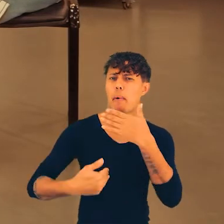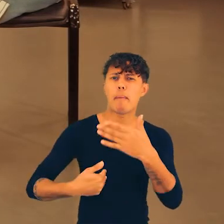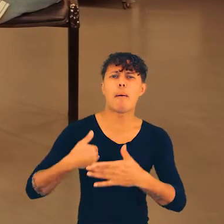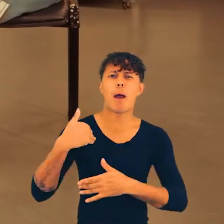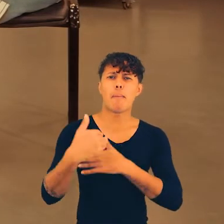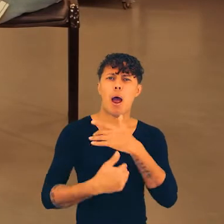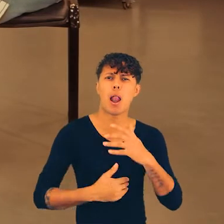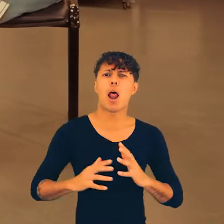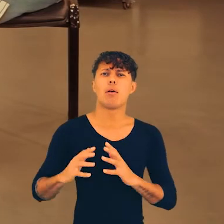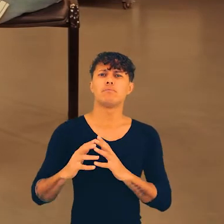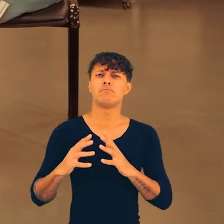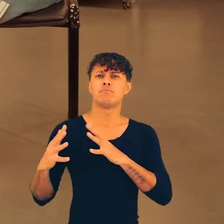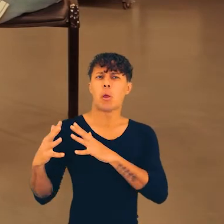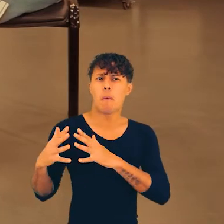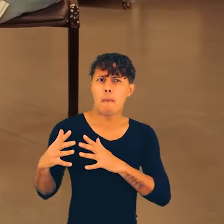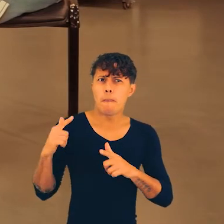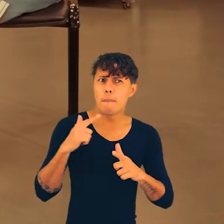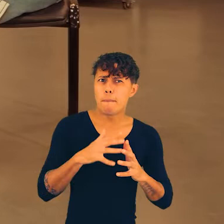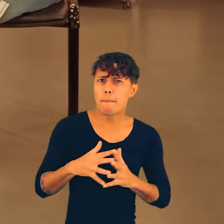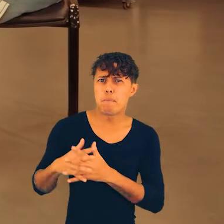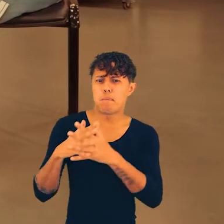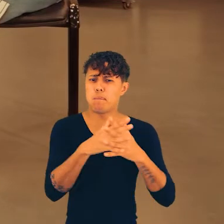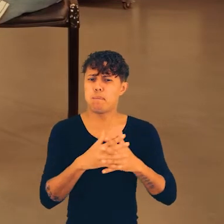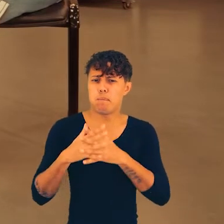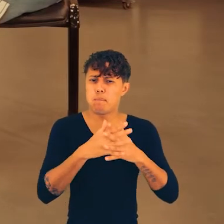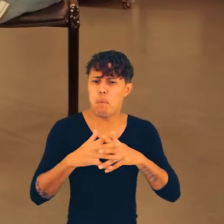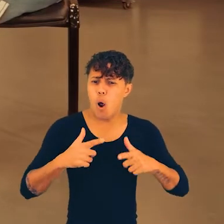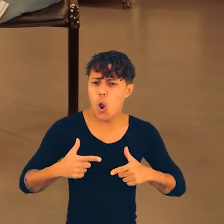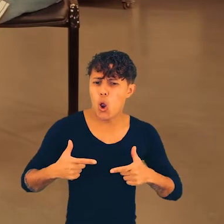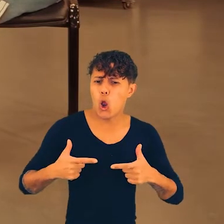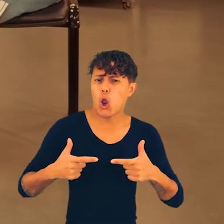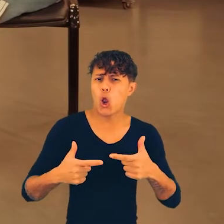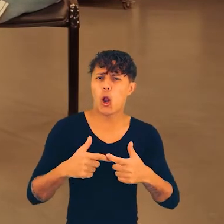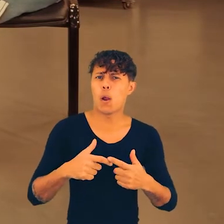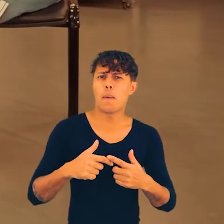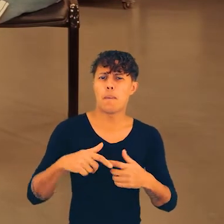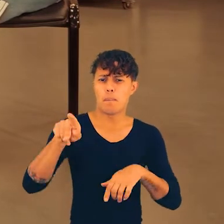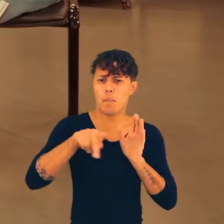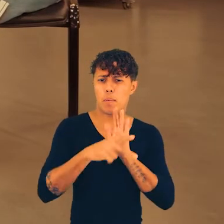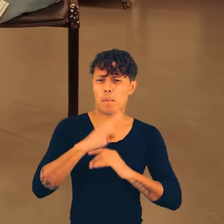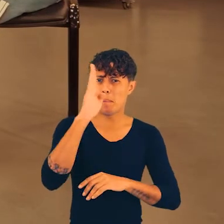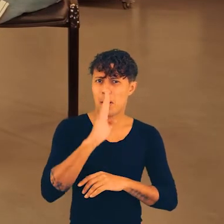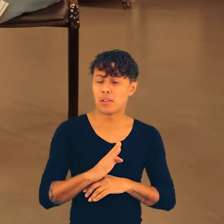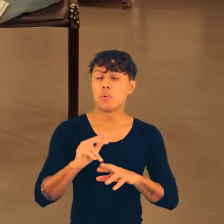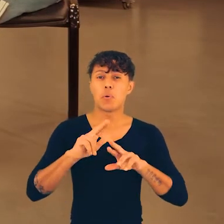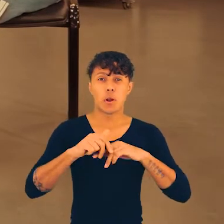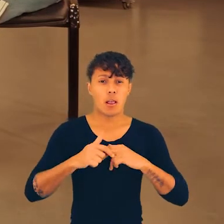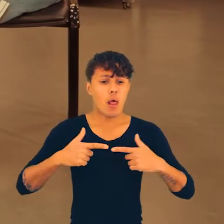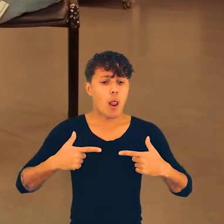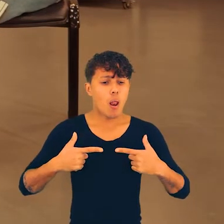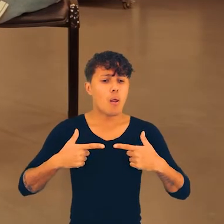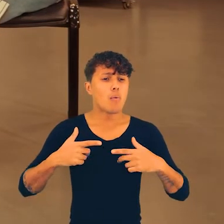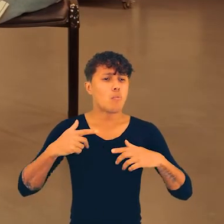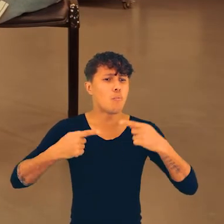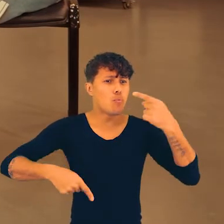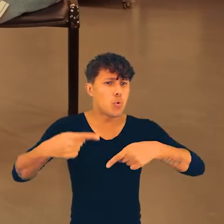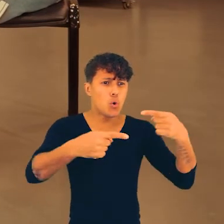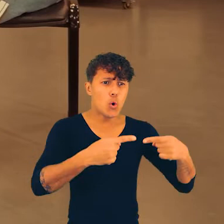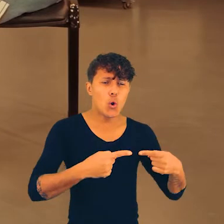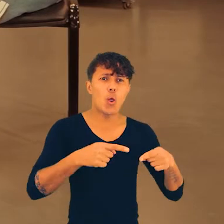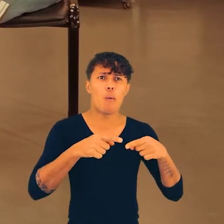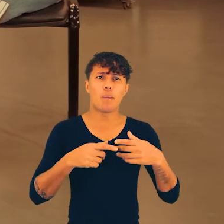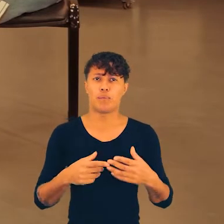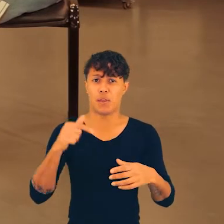processos, né, de conflitos no país, e conflitos eu coloco no sentido de disputa política,